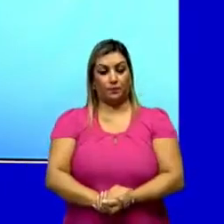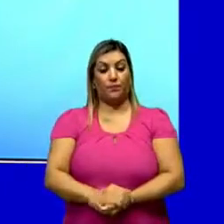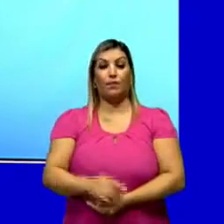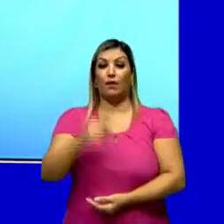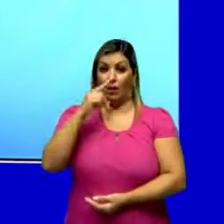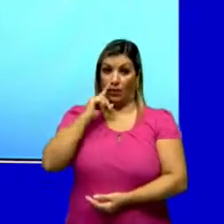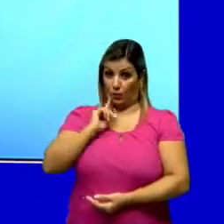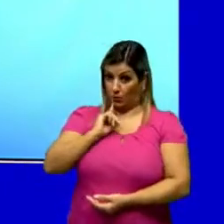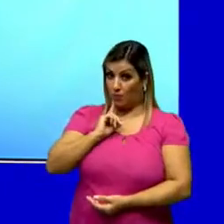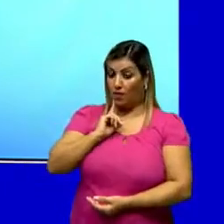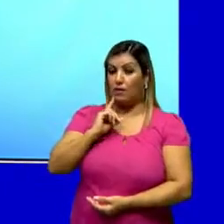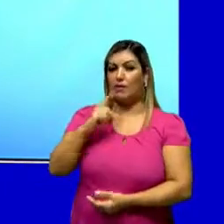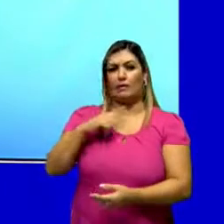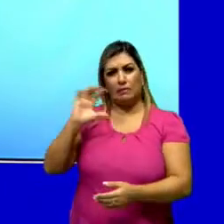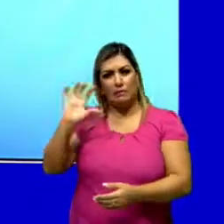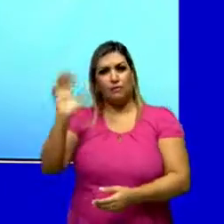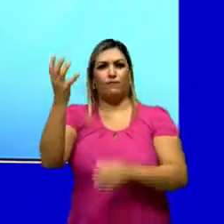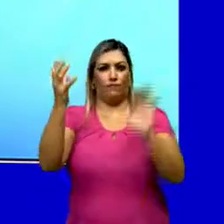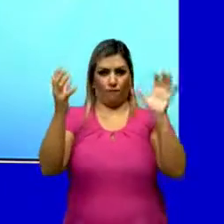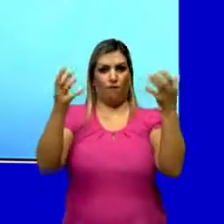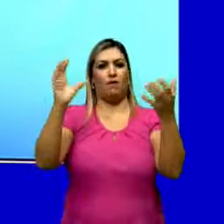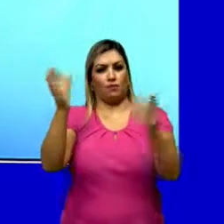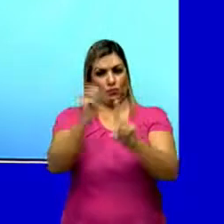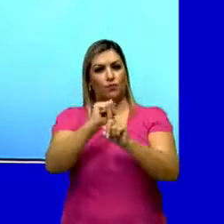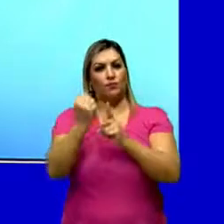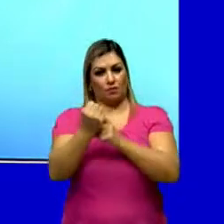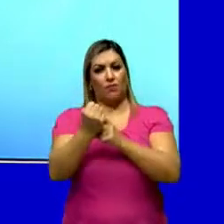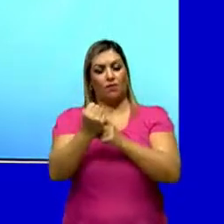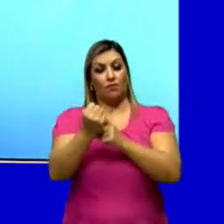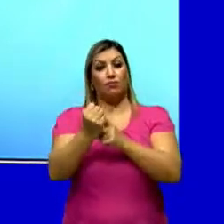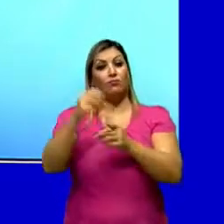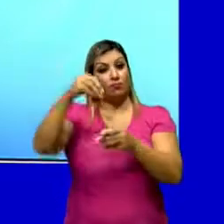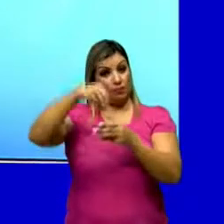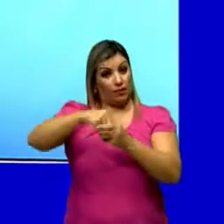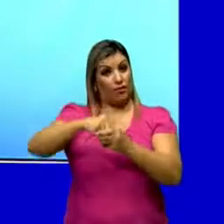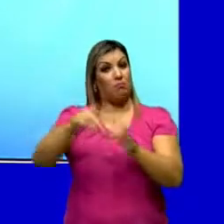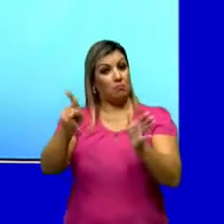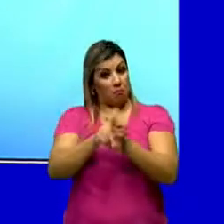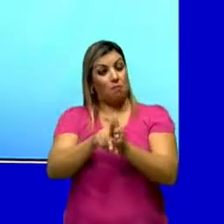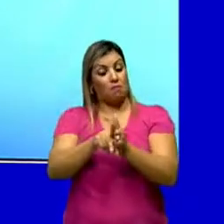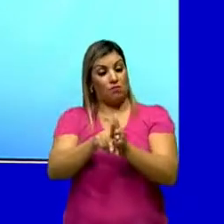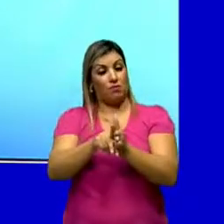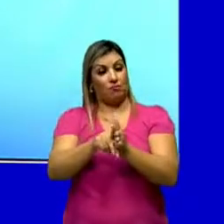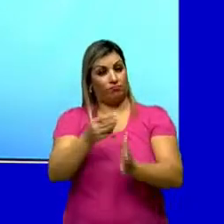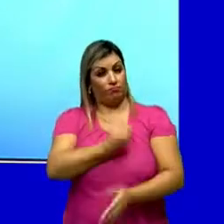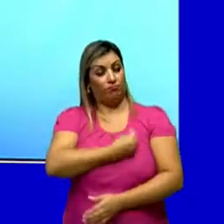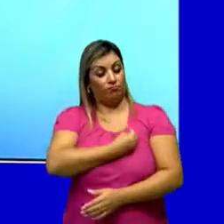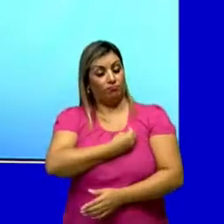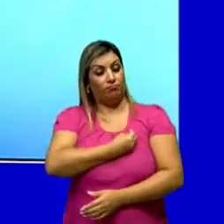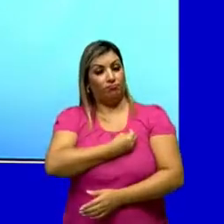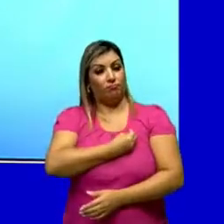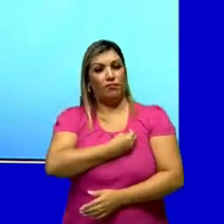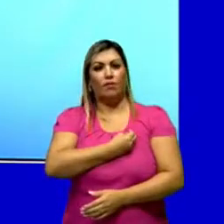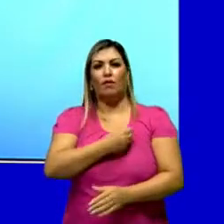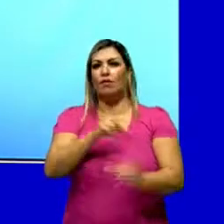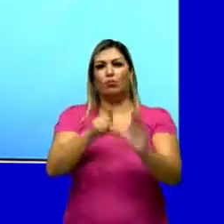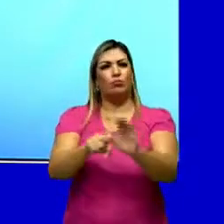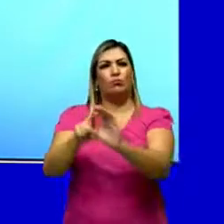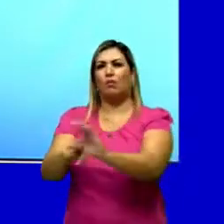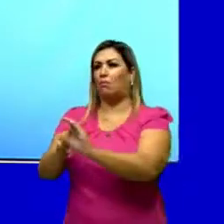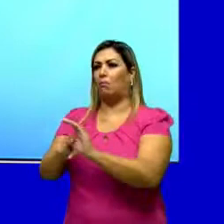Durkheim, esses fatos sociais, eles possuem as suas existências próprias, né? Eles não vão depender